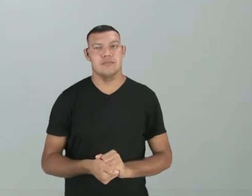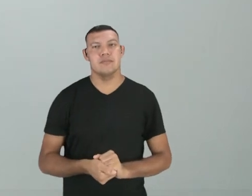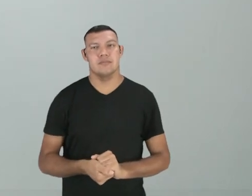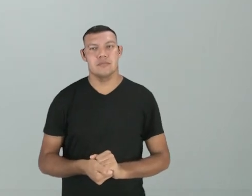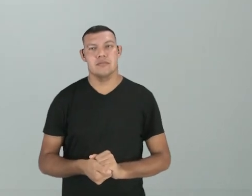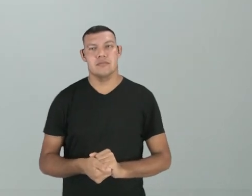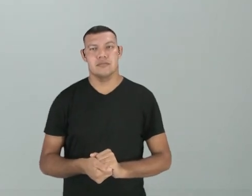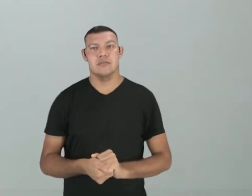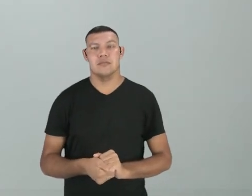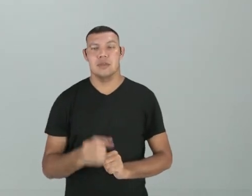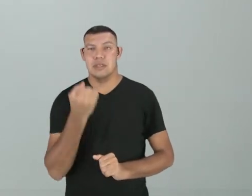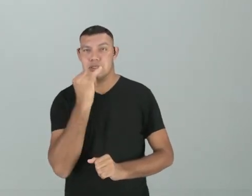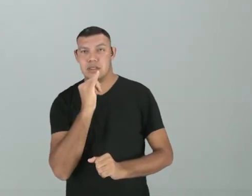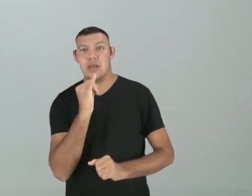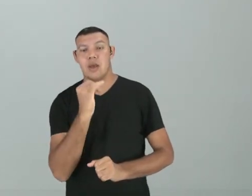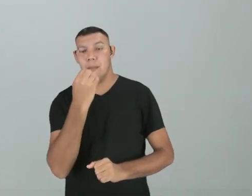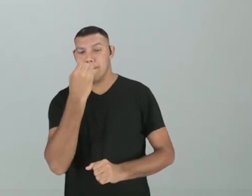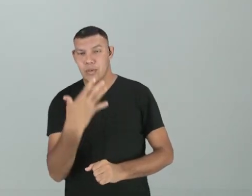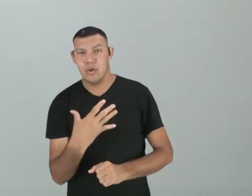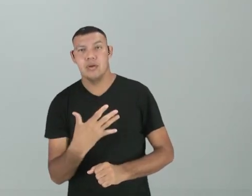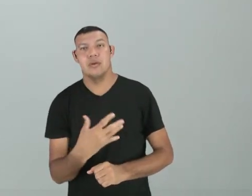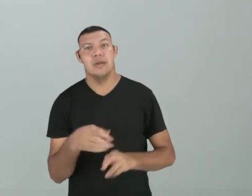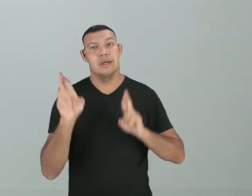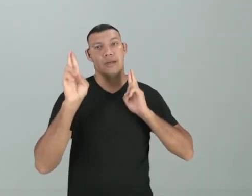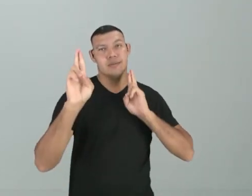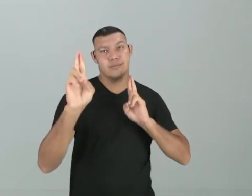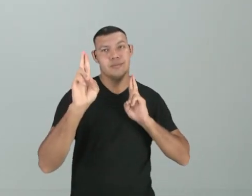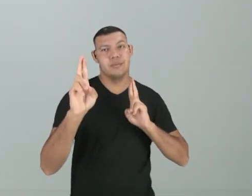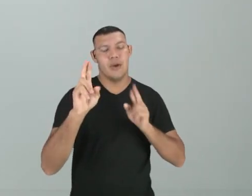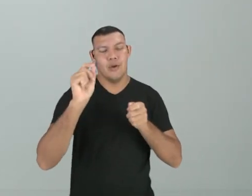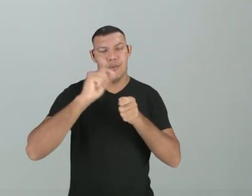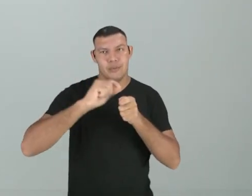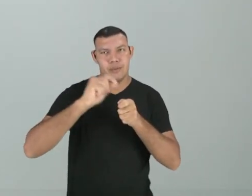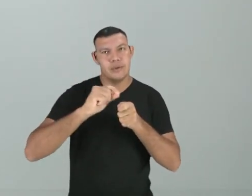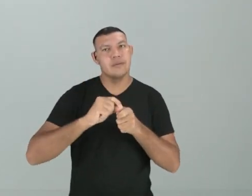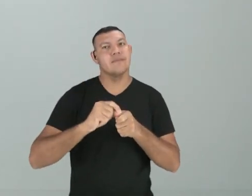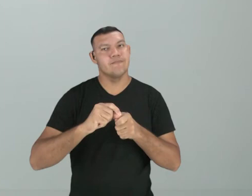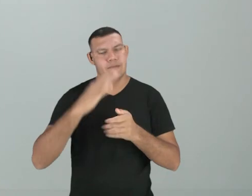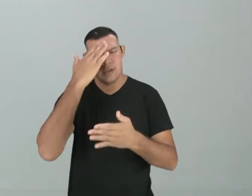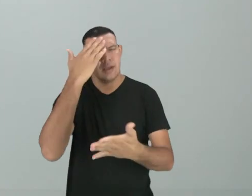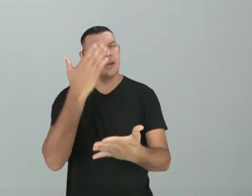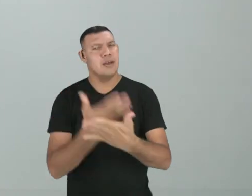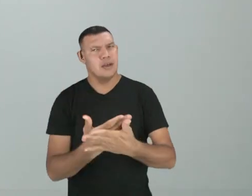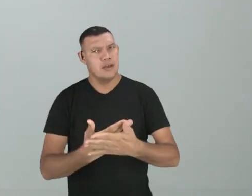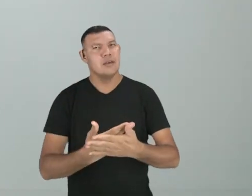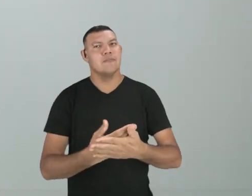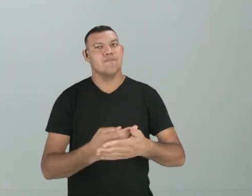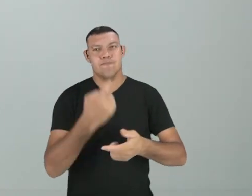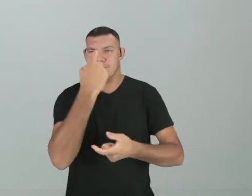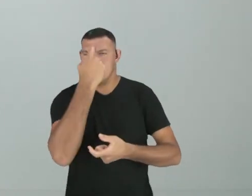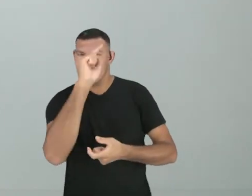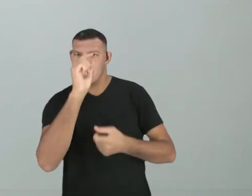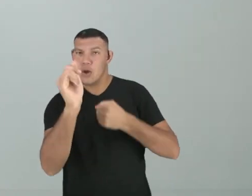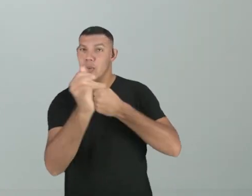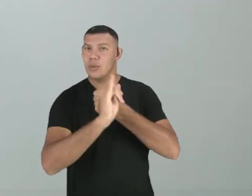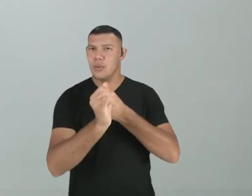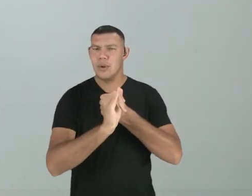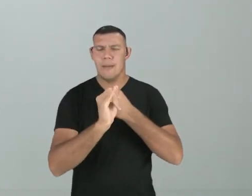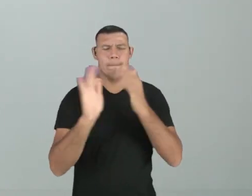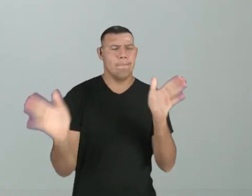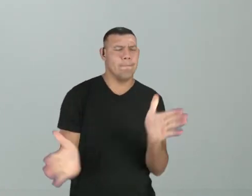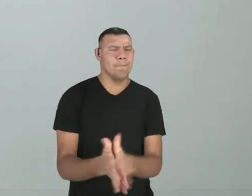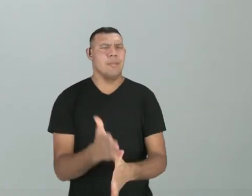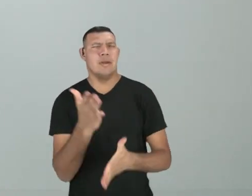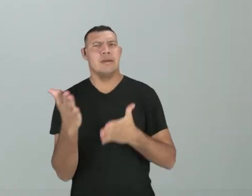está adequada. Espero muito que vocês produzam e acredito que vocês irem produzir uma crônica excelente. Não